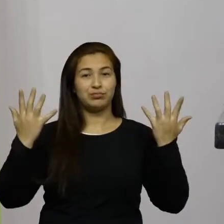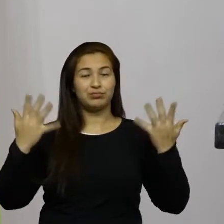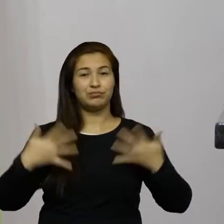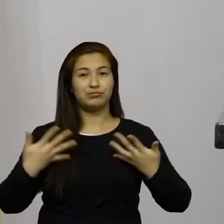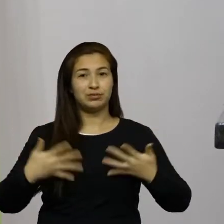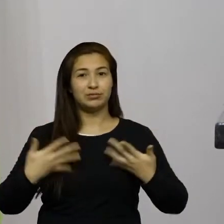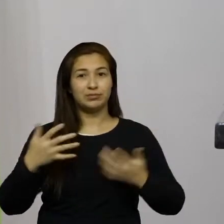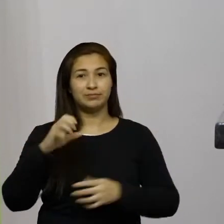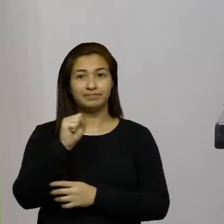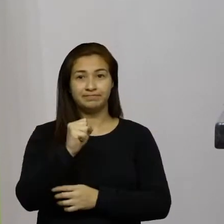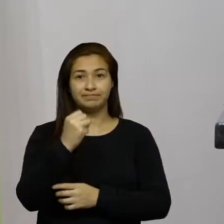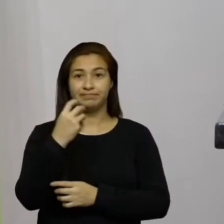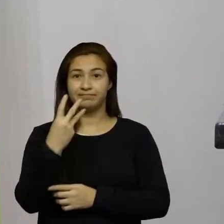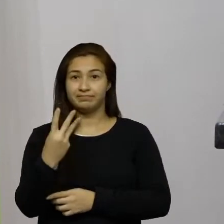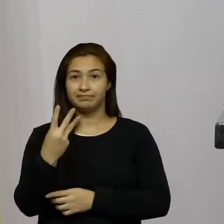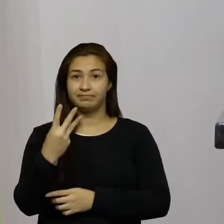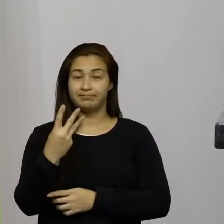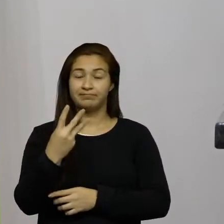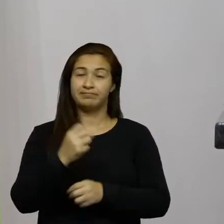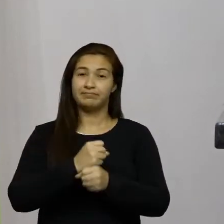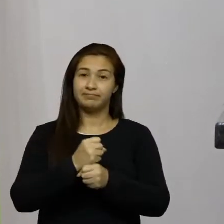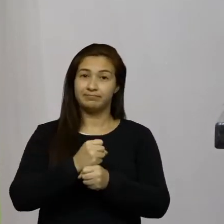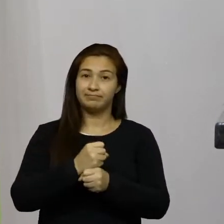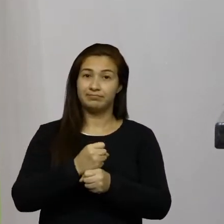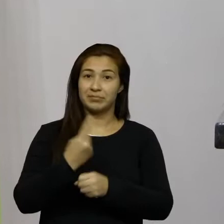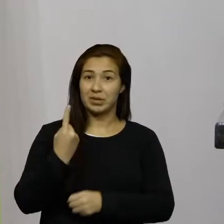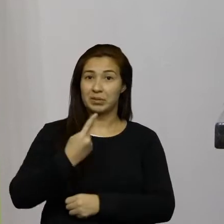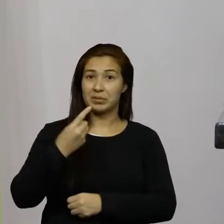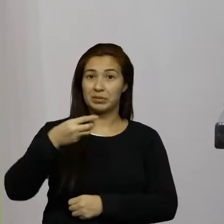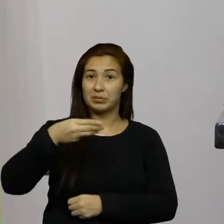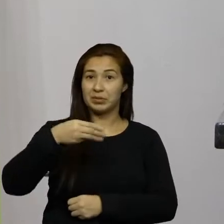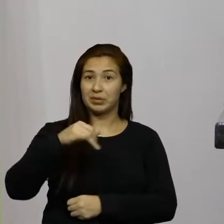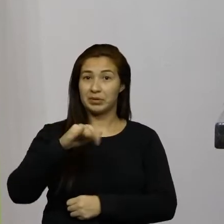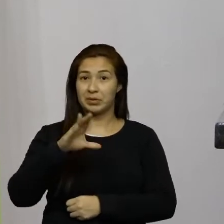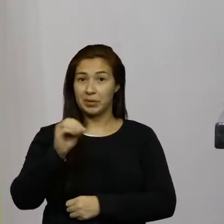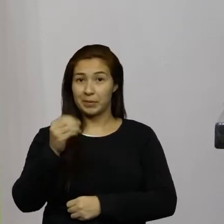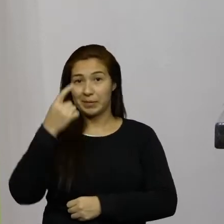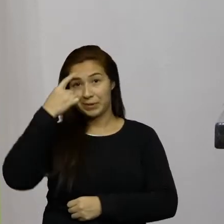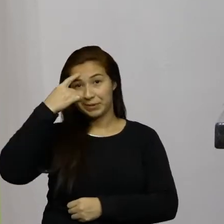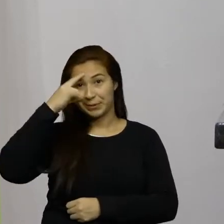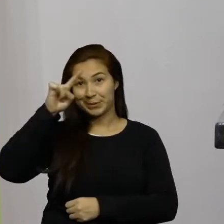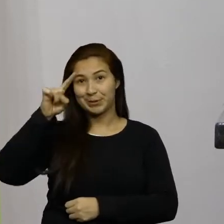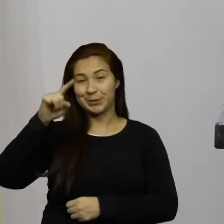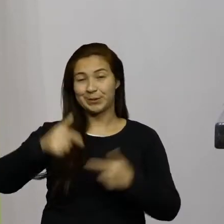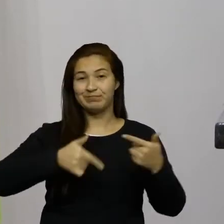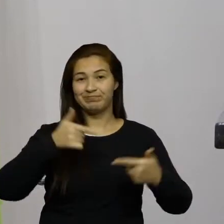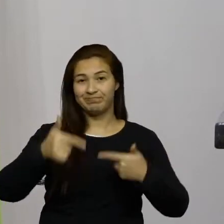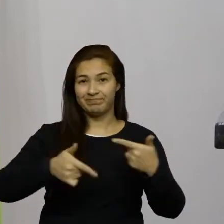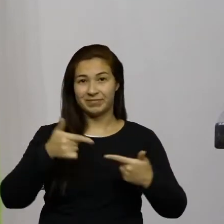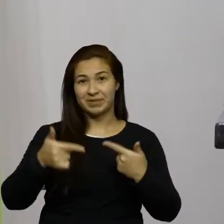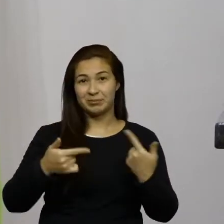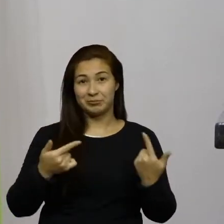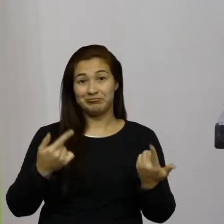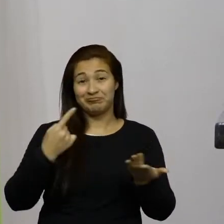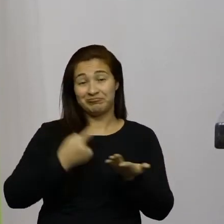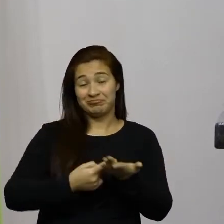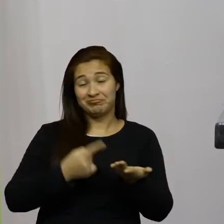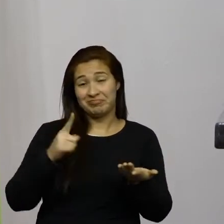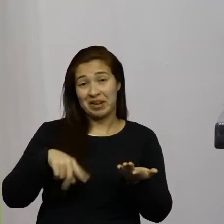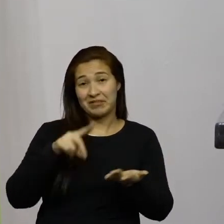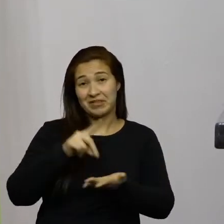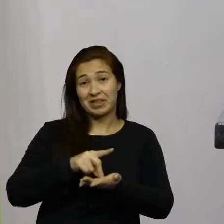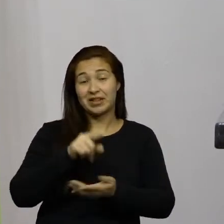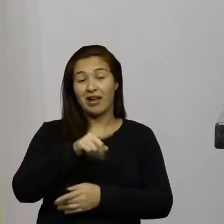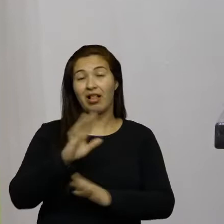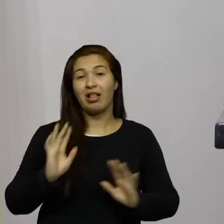fundação veja só dia primeiro de maio no dia do trabalhador coincidência ou não ela